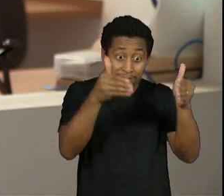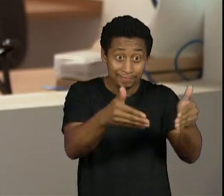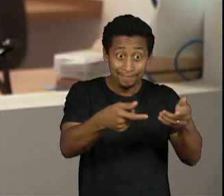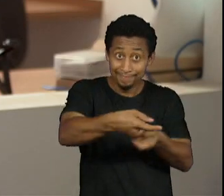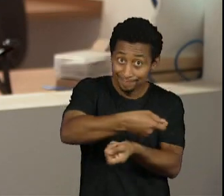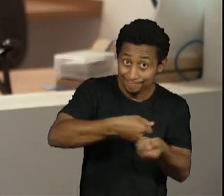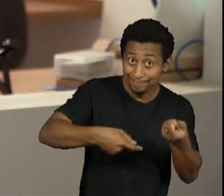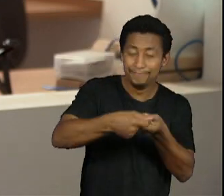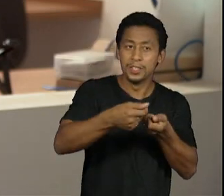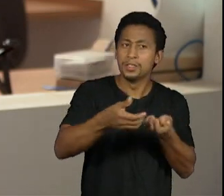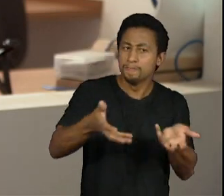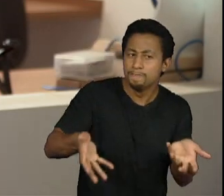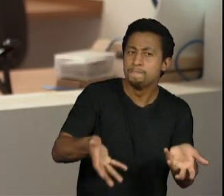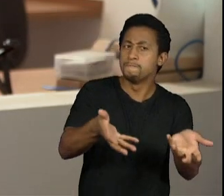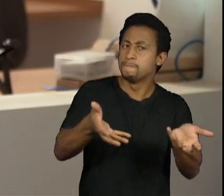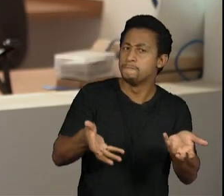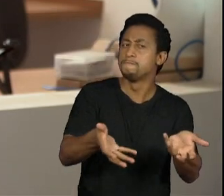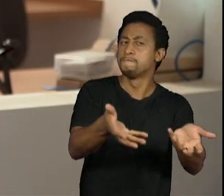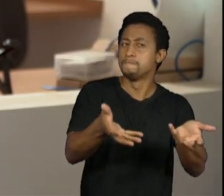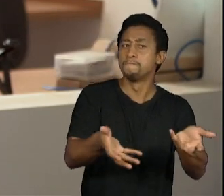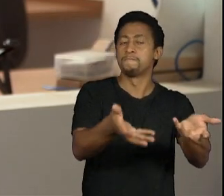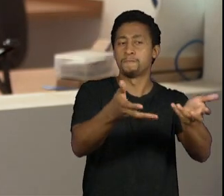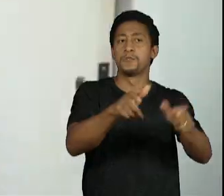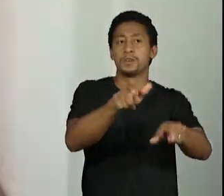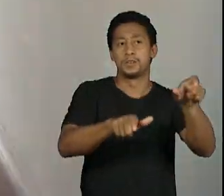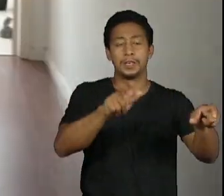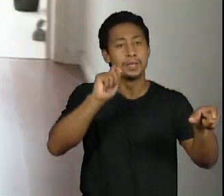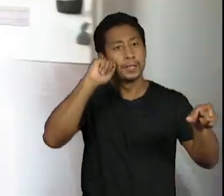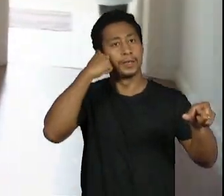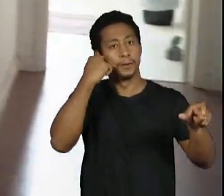cliente assim olha por que não este caminho